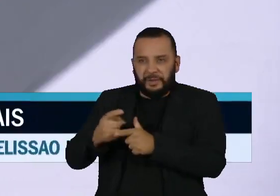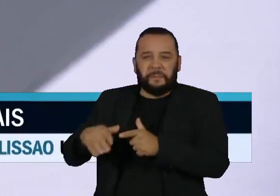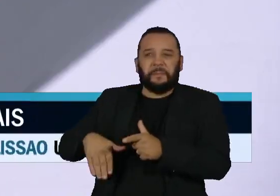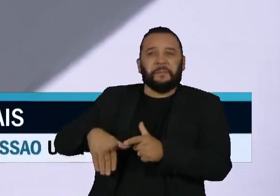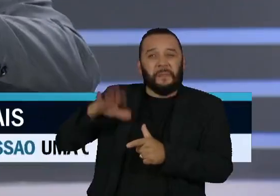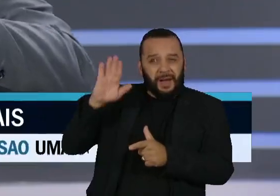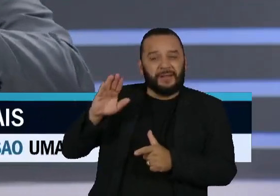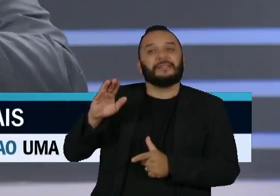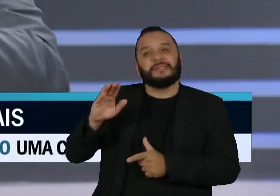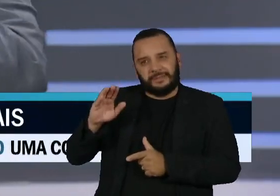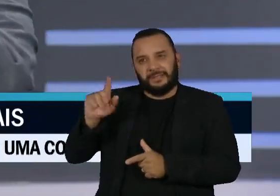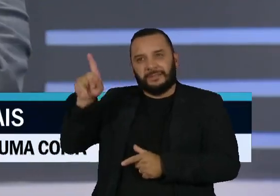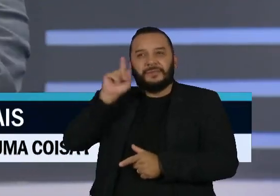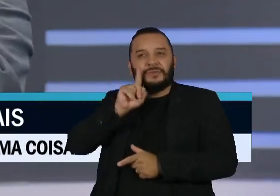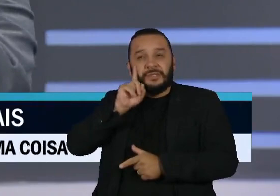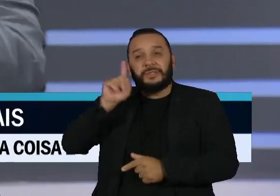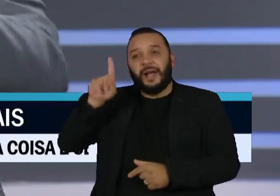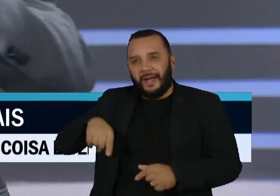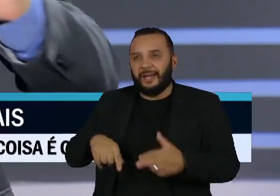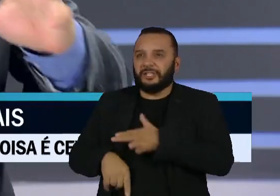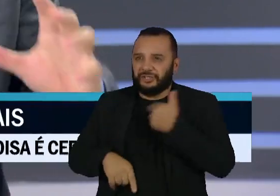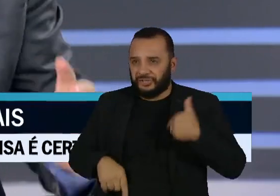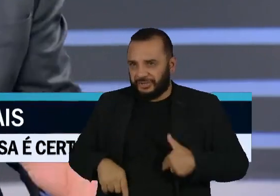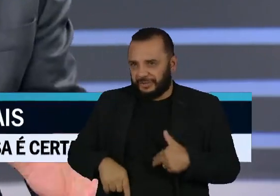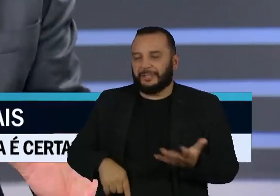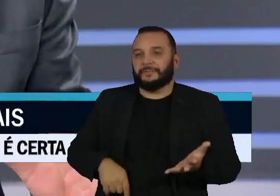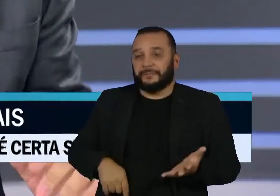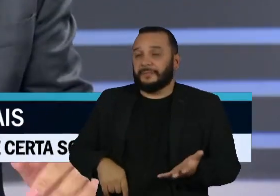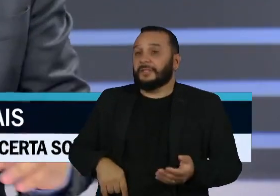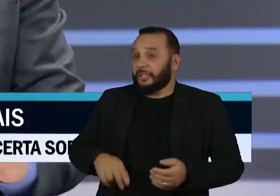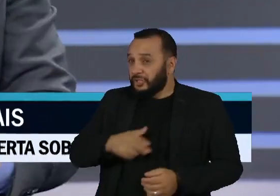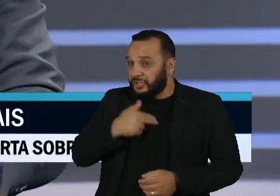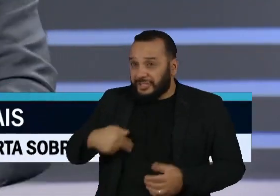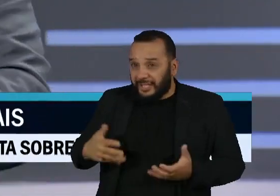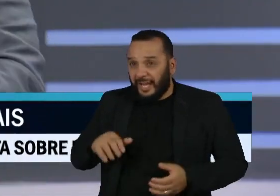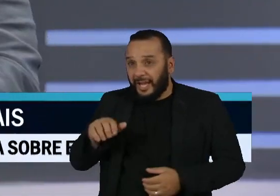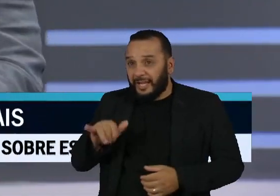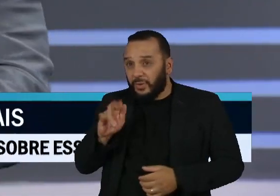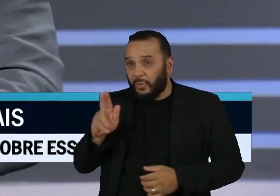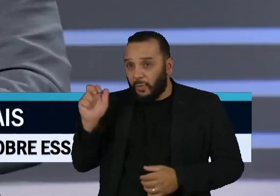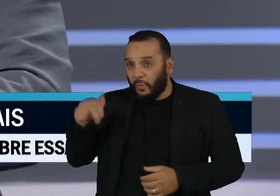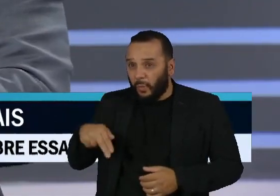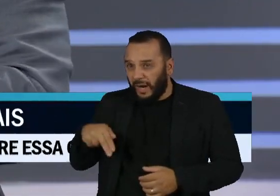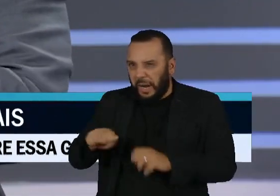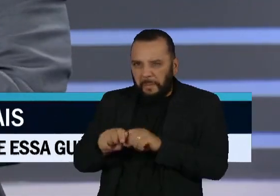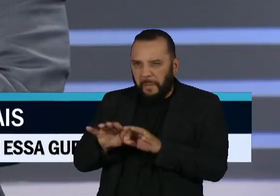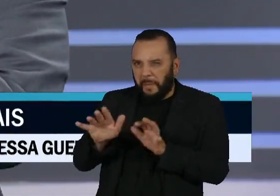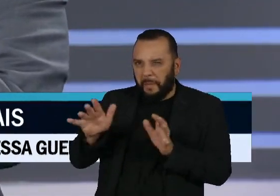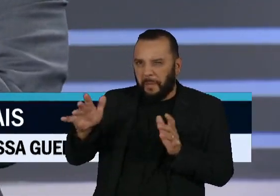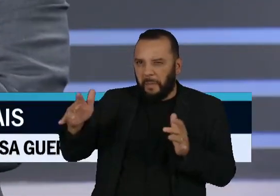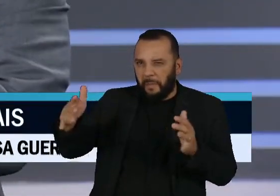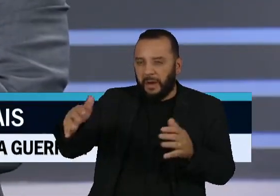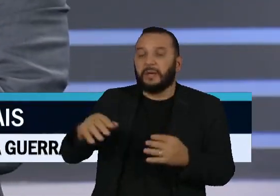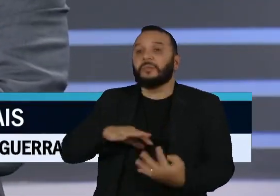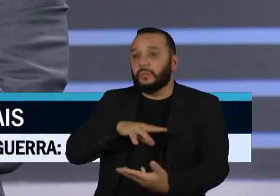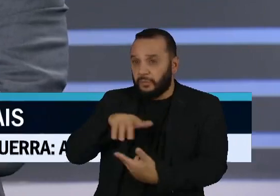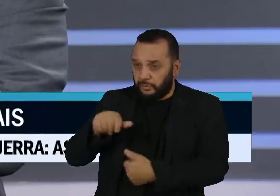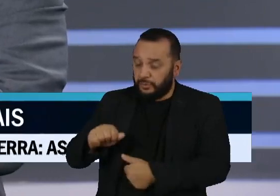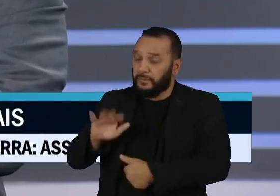é o seguinte também, a China quer que o yuan ganhe força, mas ela também tem que tomar cuidado, porque ela tem muita